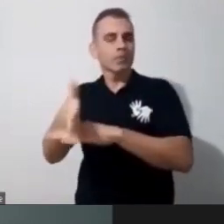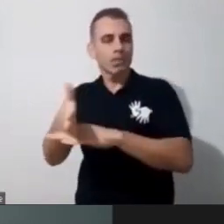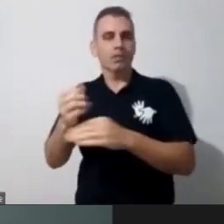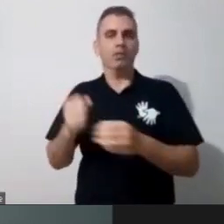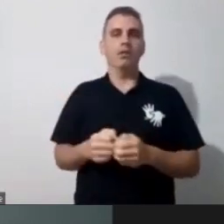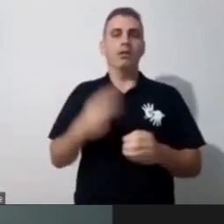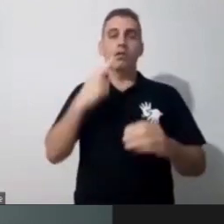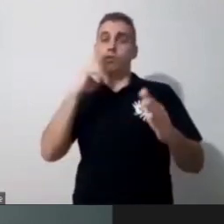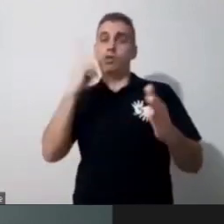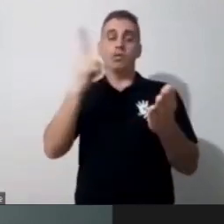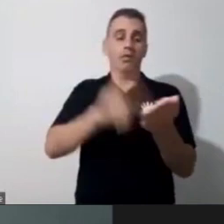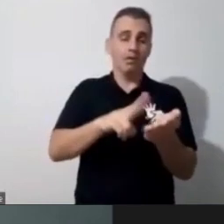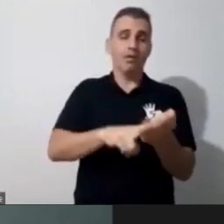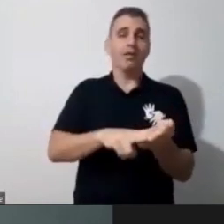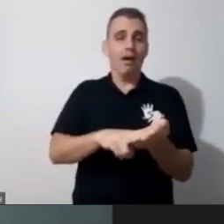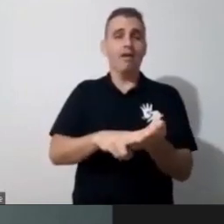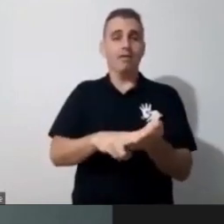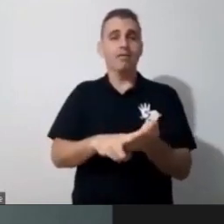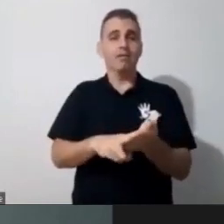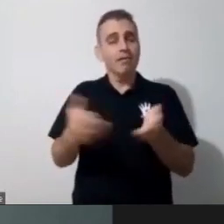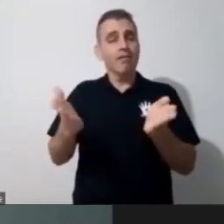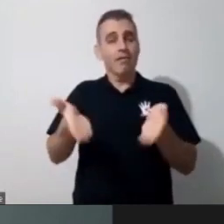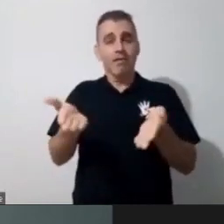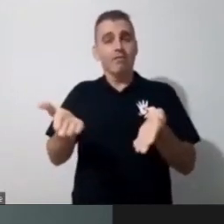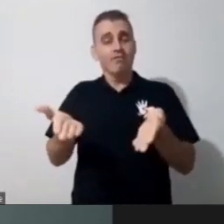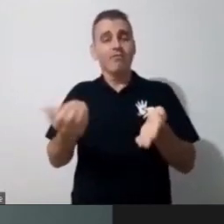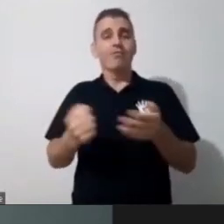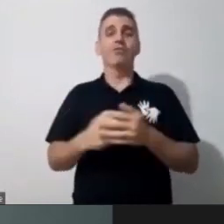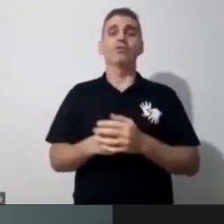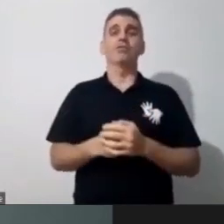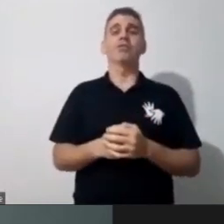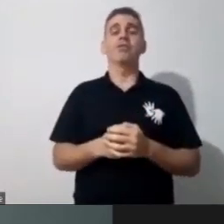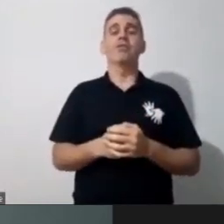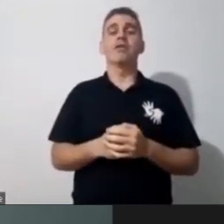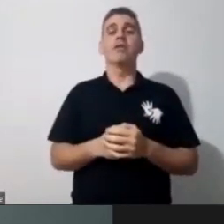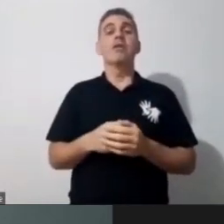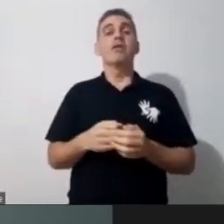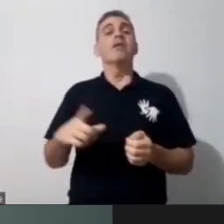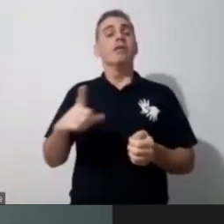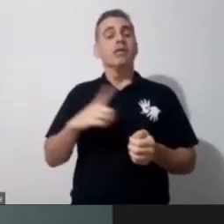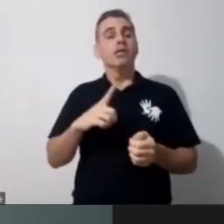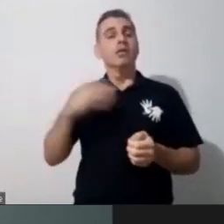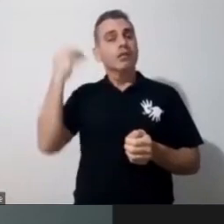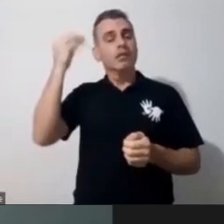chega e é maravilhoso, é encantador, a gente recebeu uma carta hoje, né, a gente já teve experiências